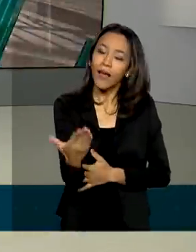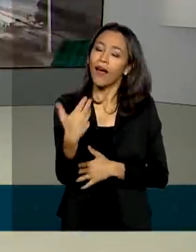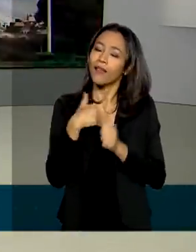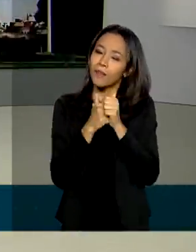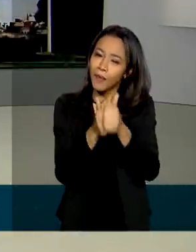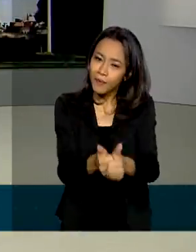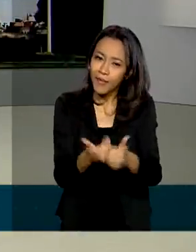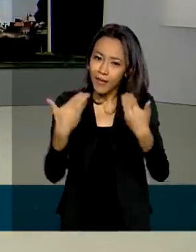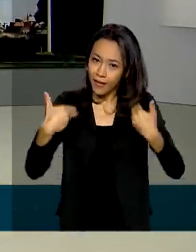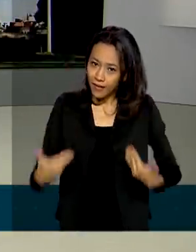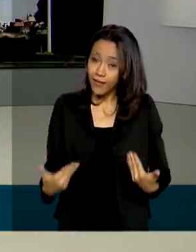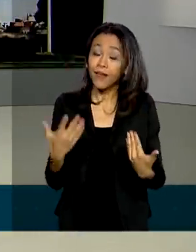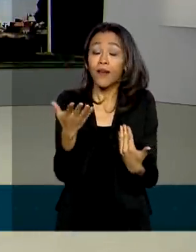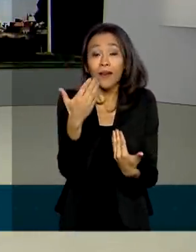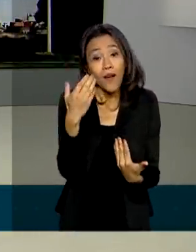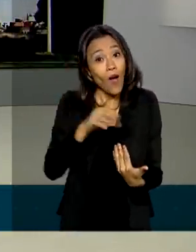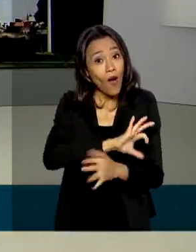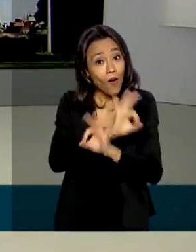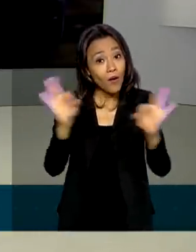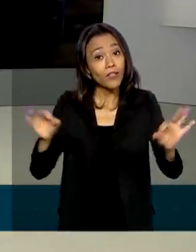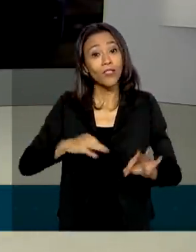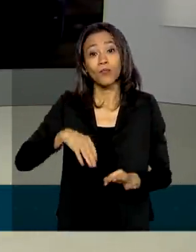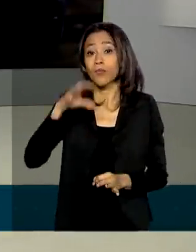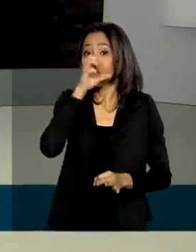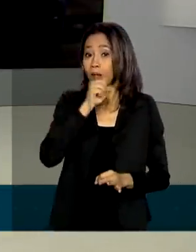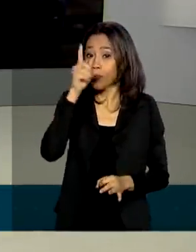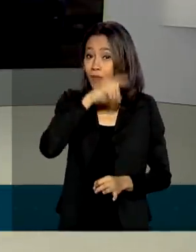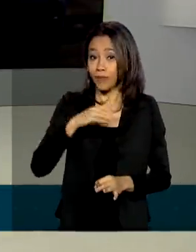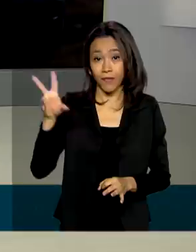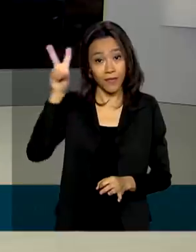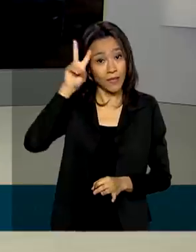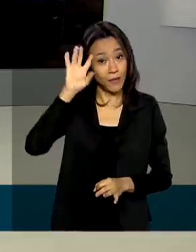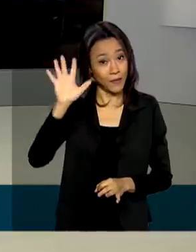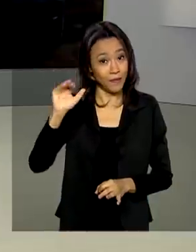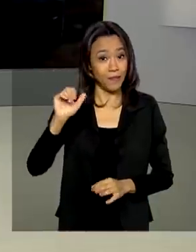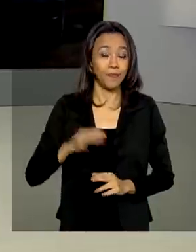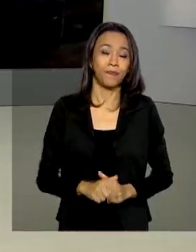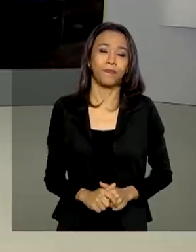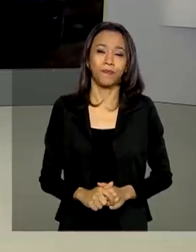companhia, obrigada pela sua audiência. Ótimo fim de semana. Até segunda-feira. Tchau, tchau.